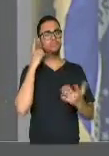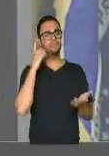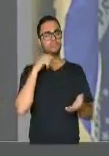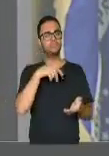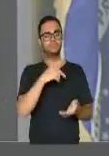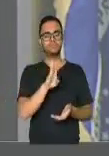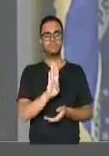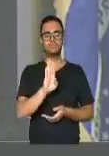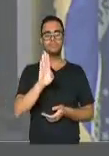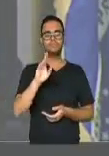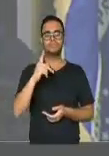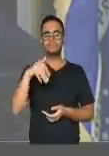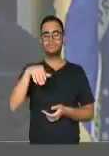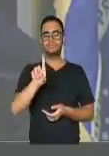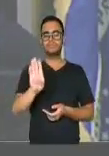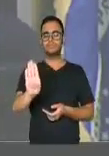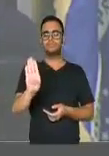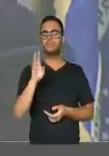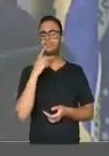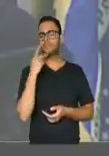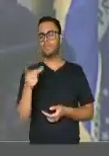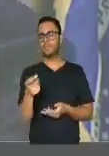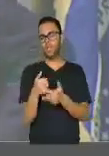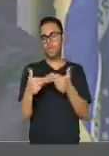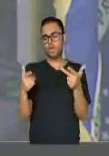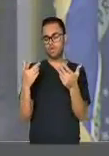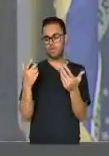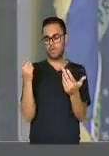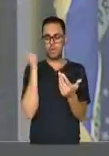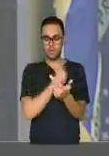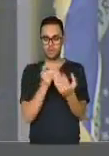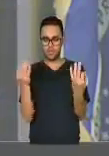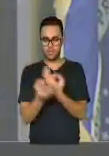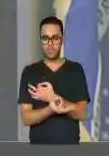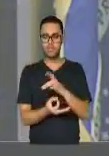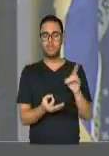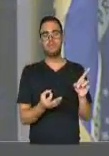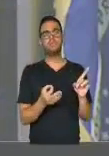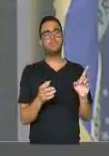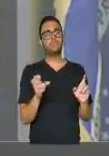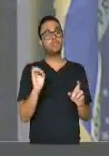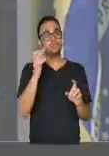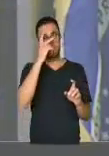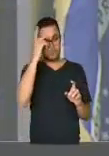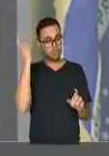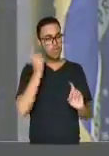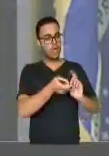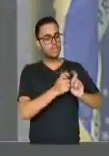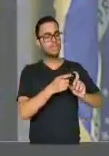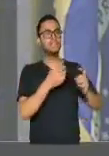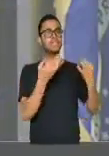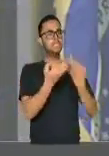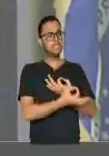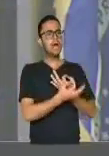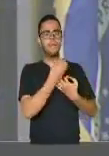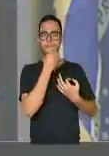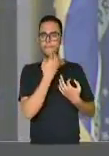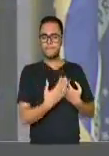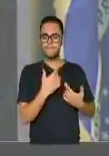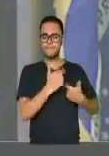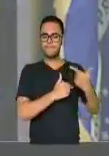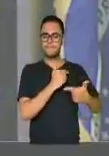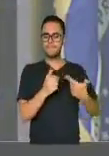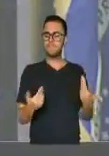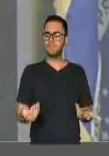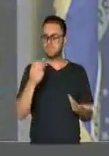daquilo que vem dando certo quando se administra com competência, quando